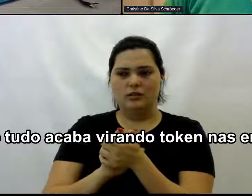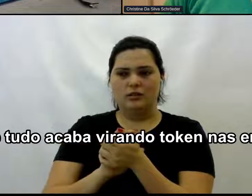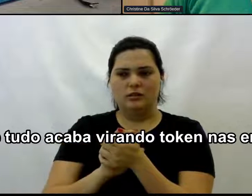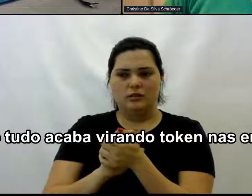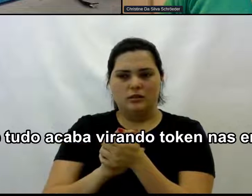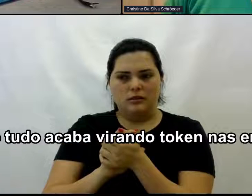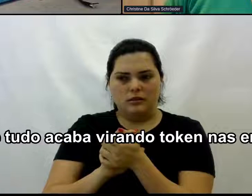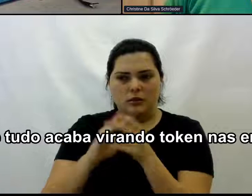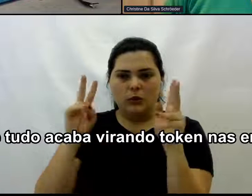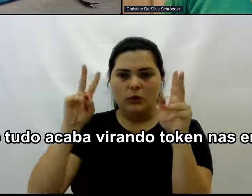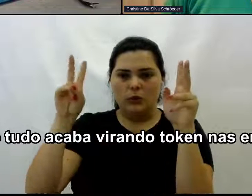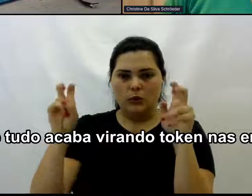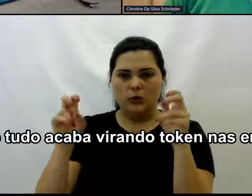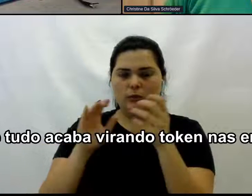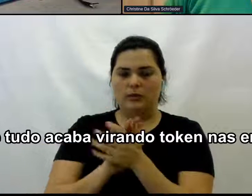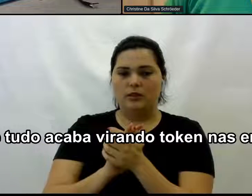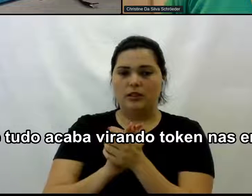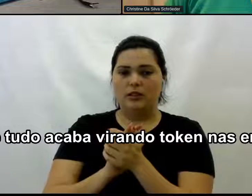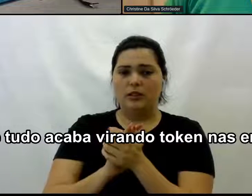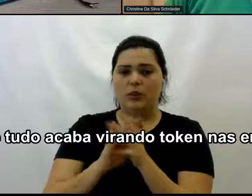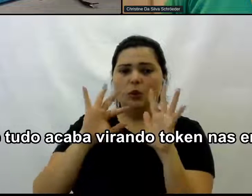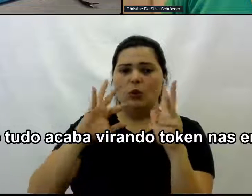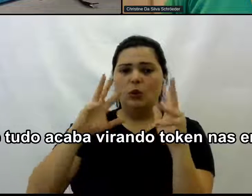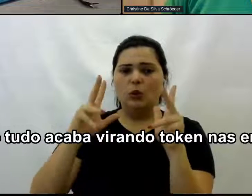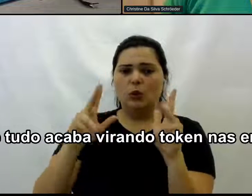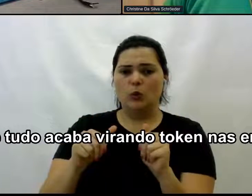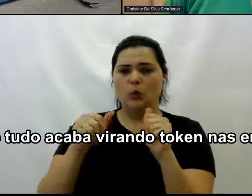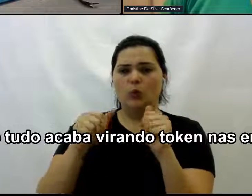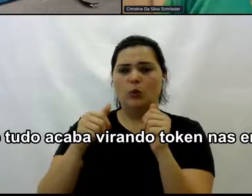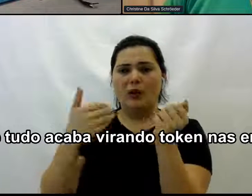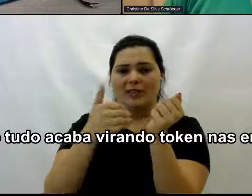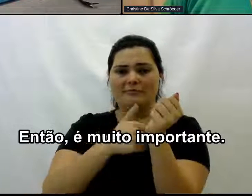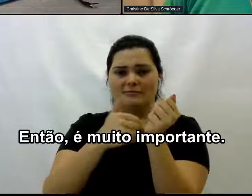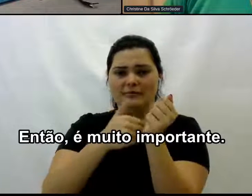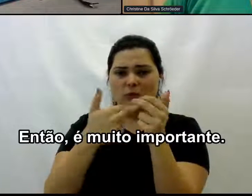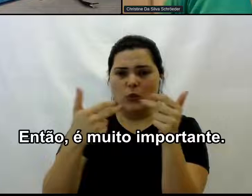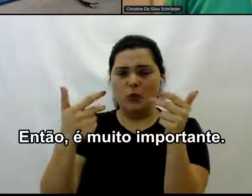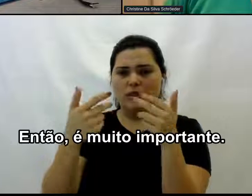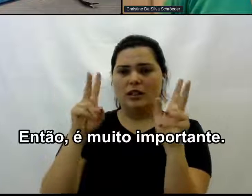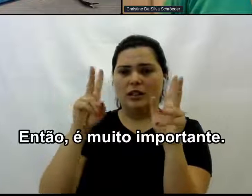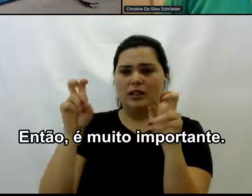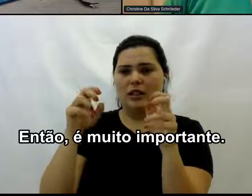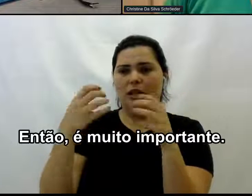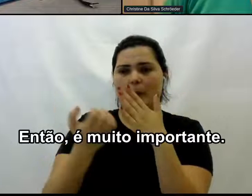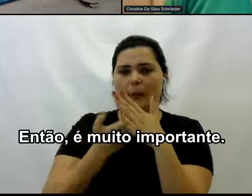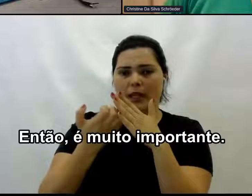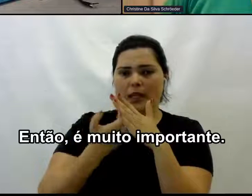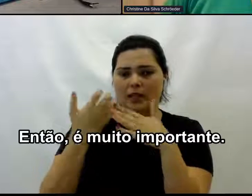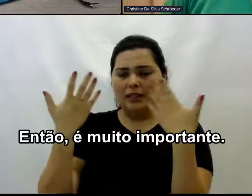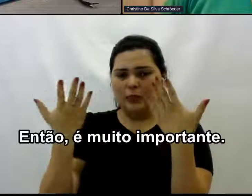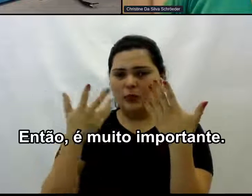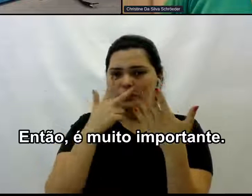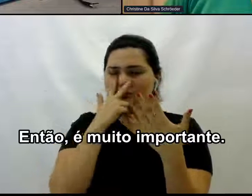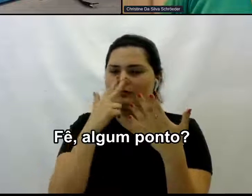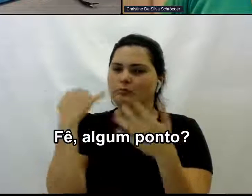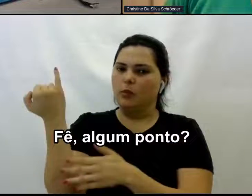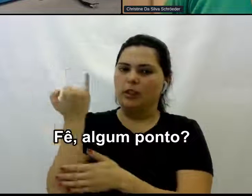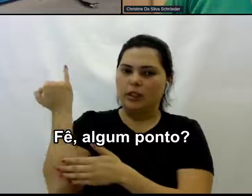Sobre Que tudo Acaba virando token Nas empresas Então É muito importante